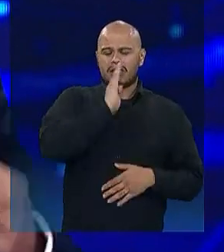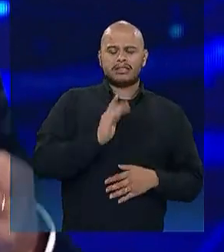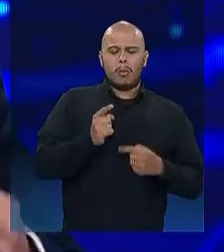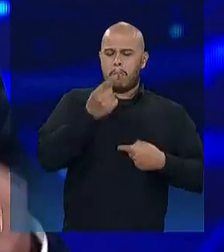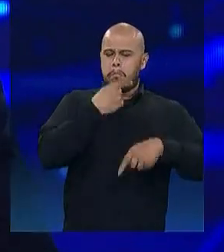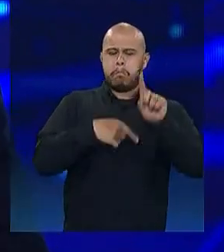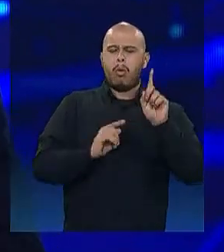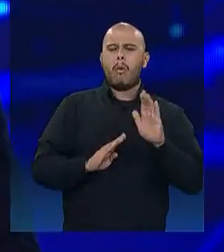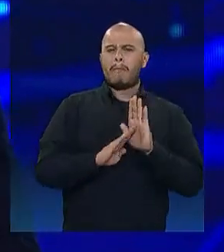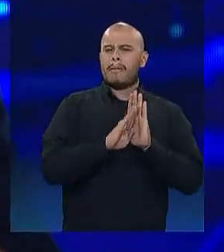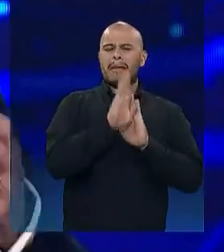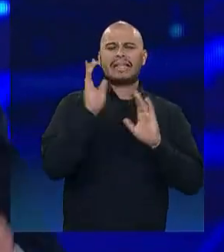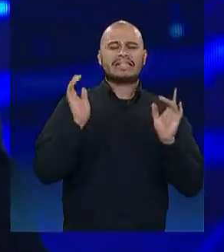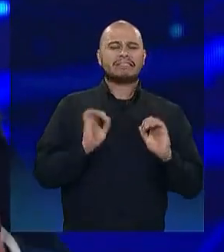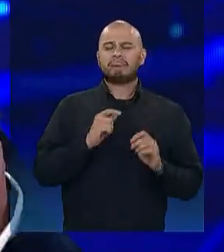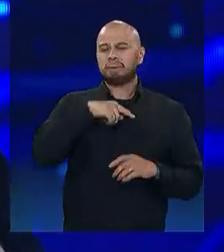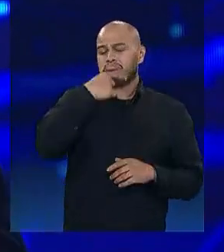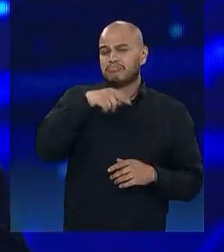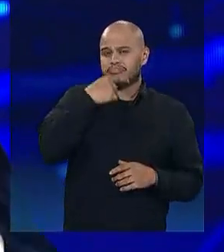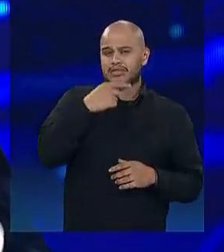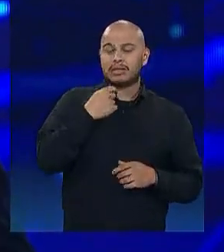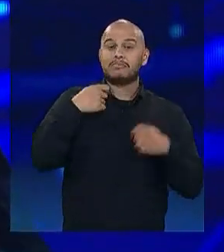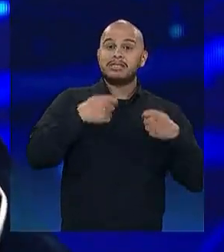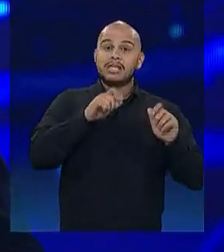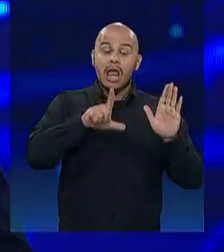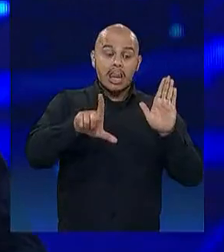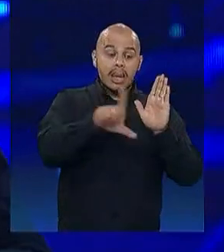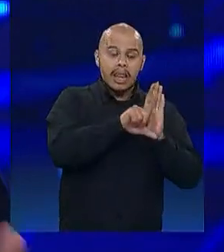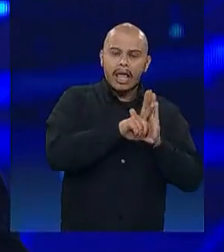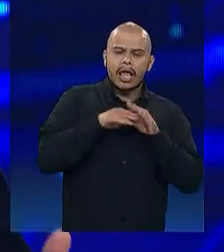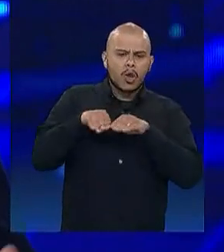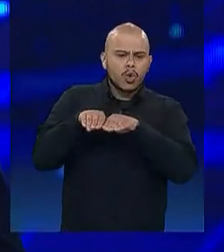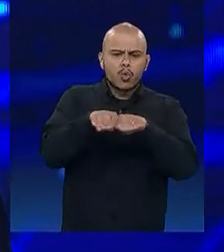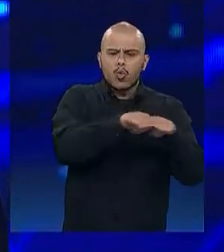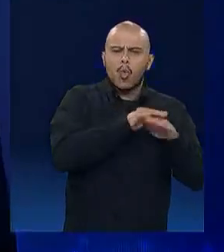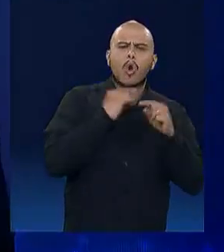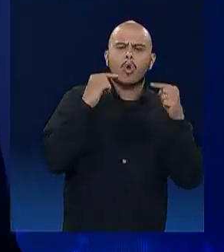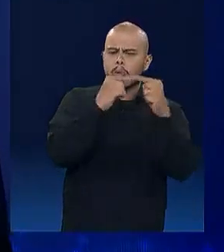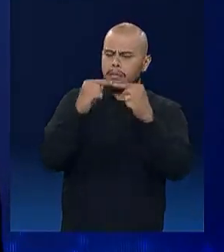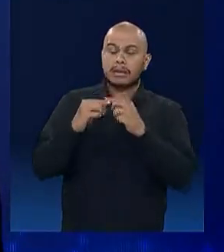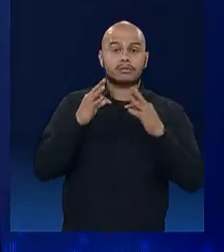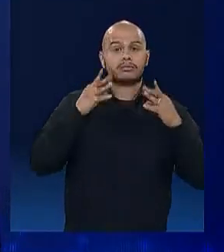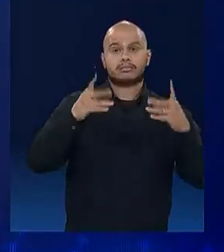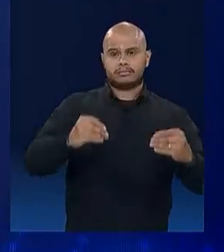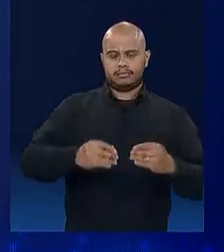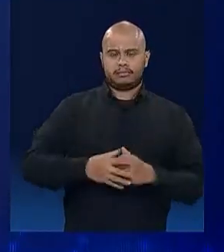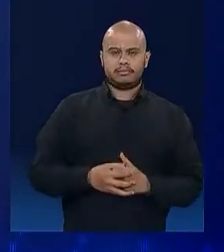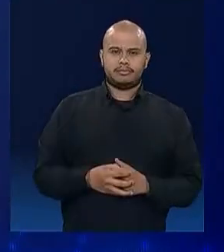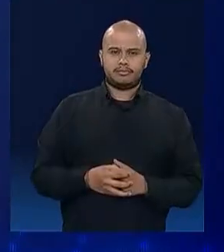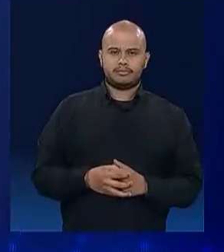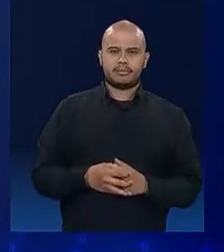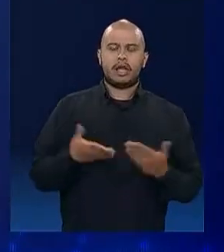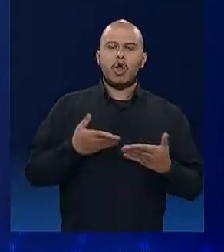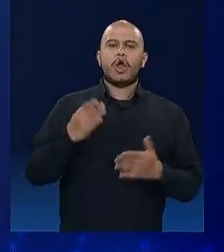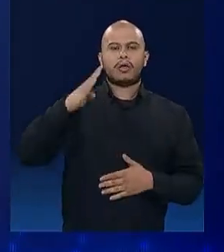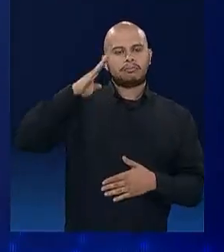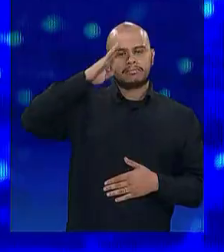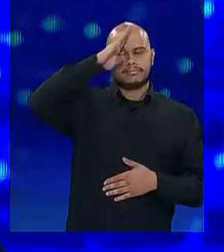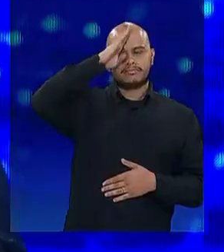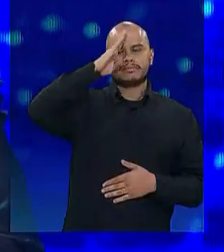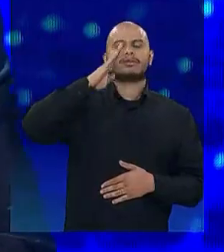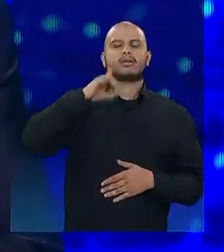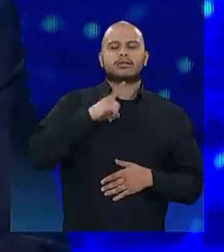princípio liberal fundamental. A lei tem que ser igual e valer para todos. Candidato Jair Bolsonaro, o tem um minuto.